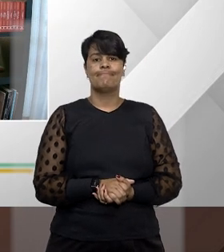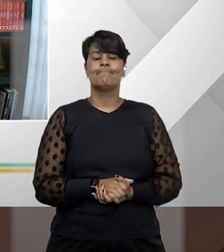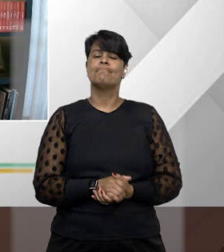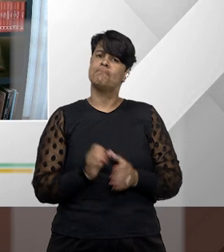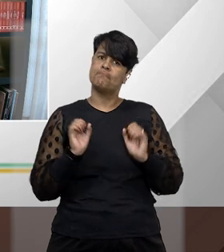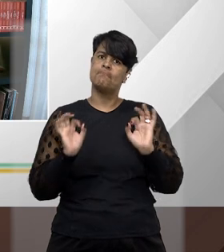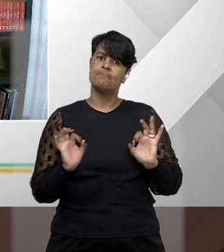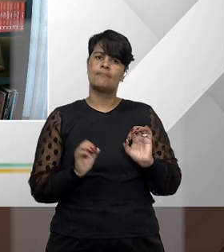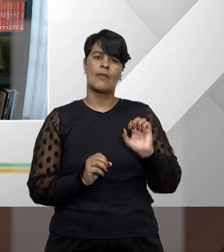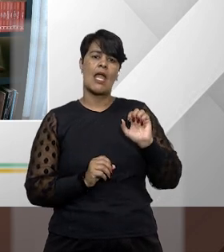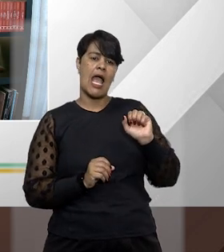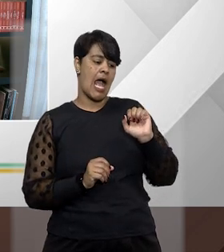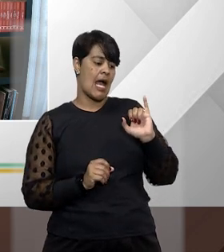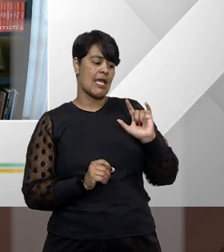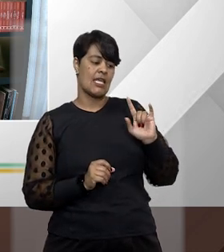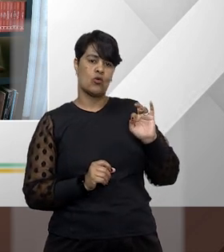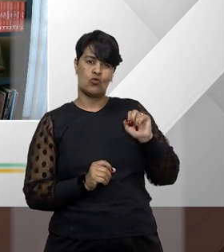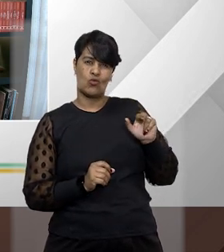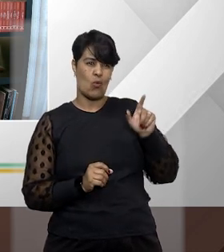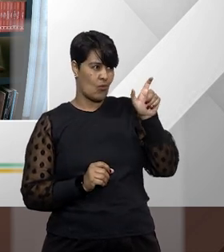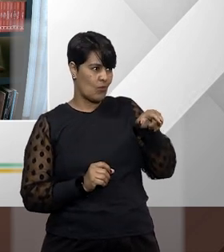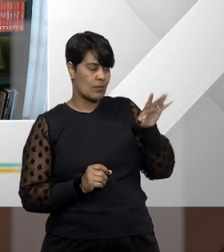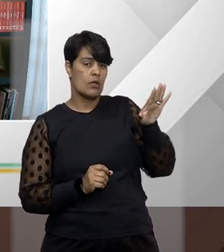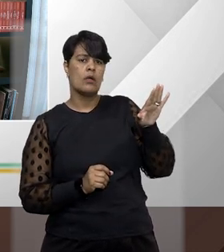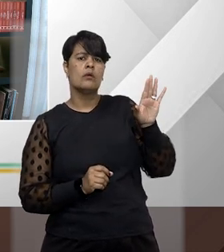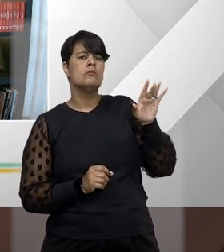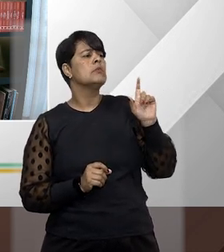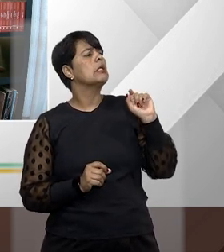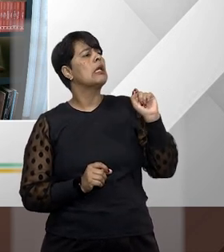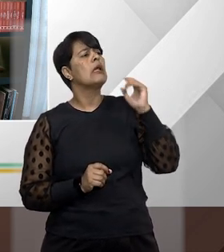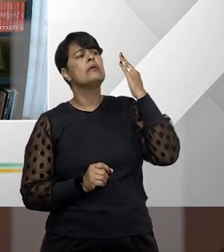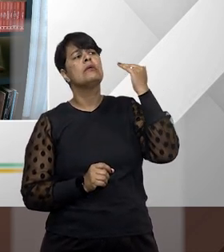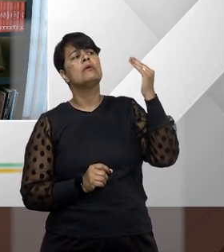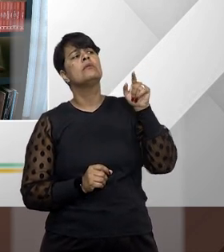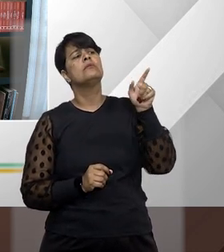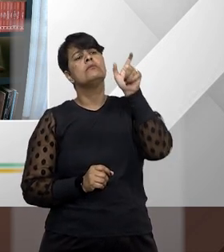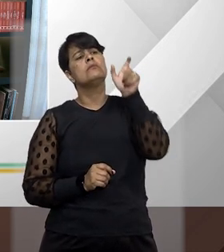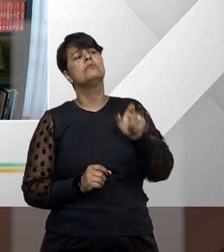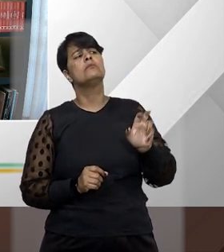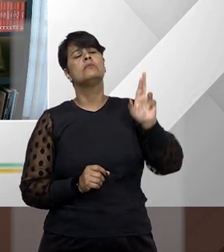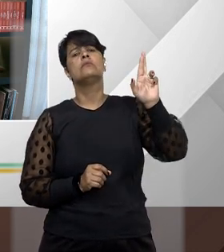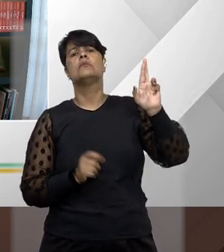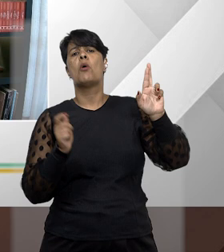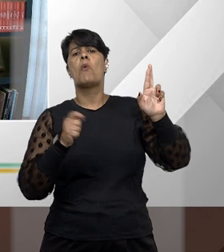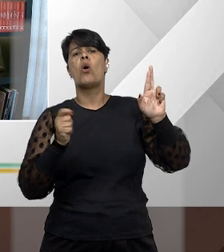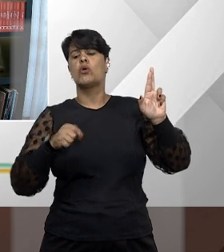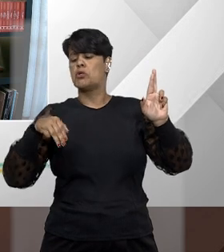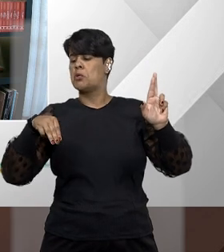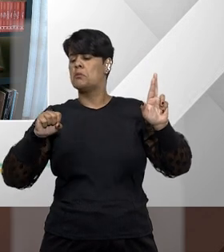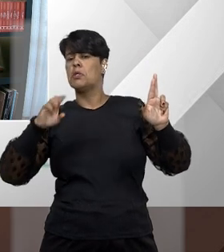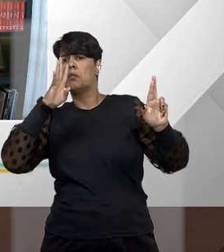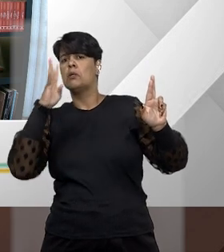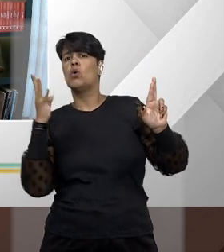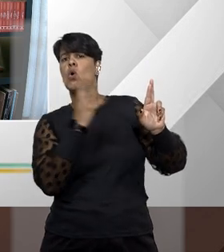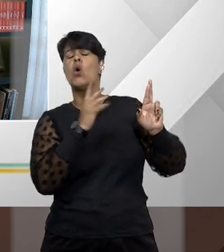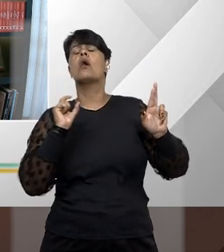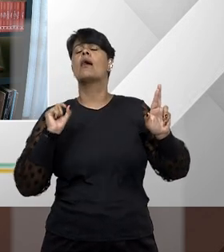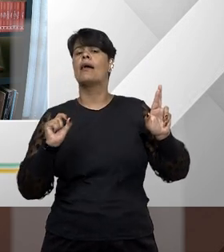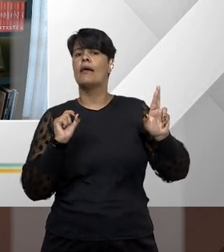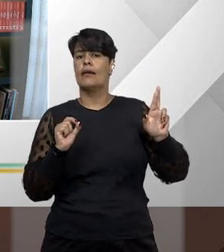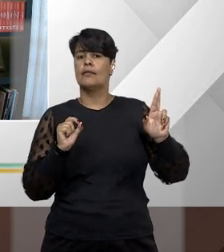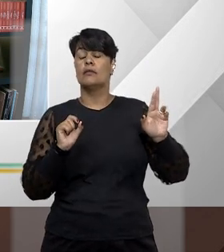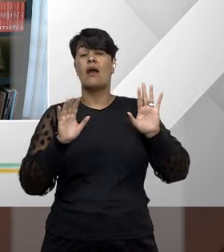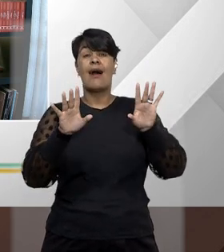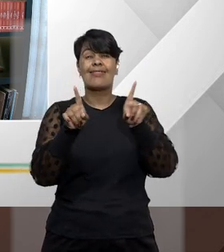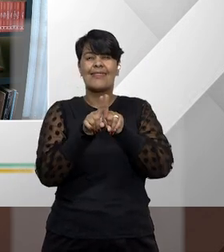você, professor Ailton, quem é considerado autoridade, como o senhor mencionou, para fins desse tipo de ação mandamental? E, a propósito,